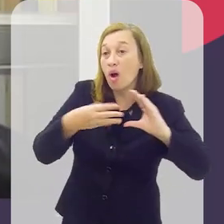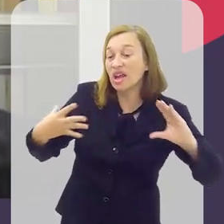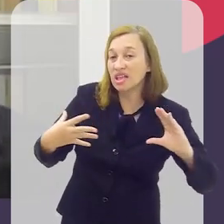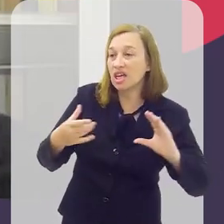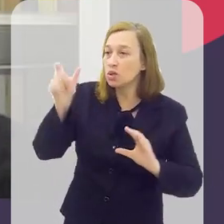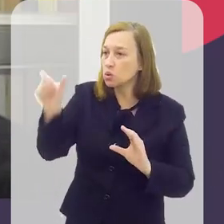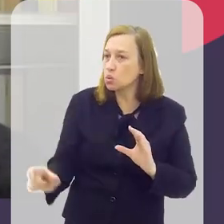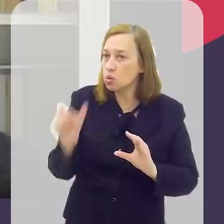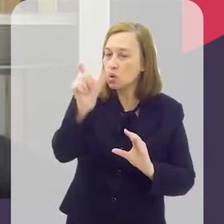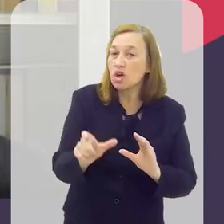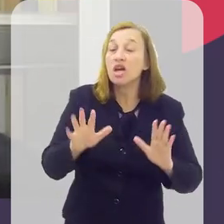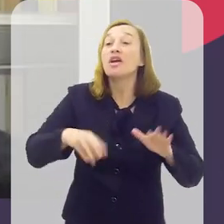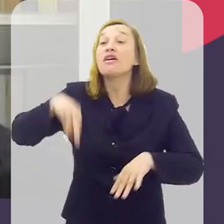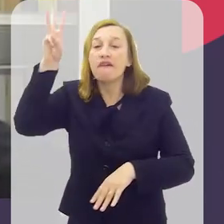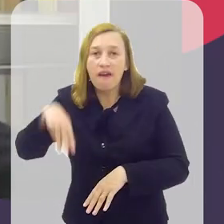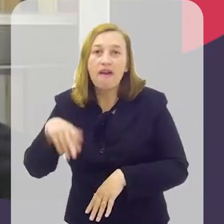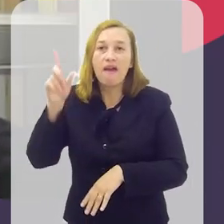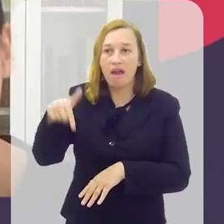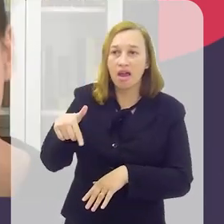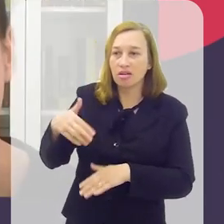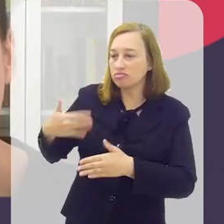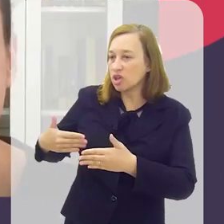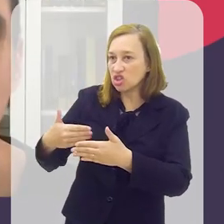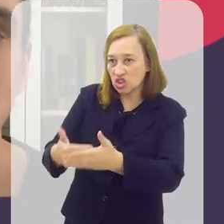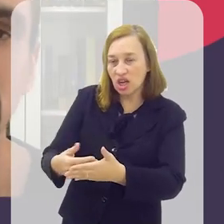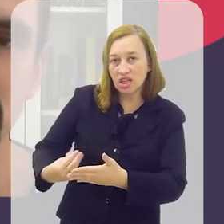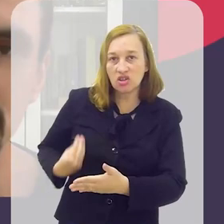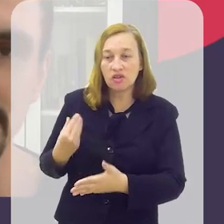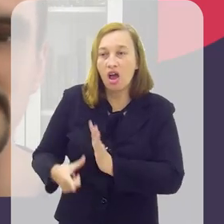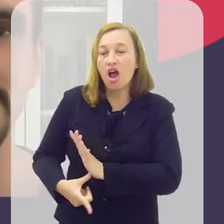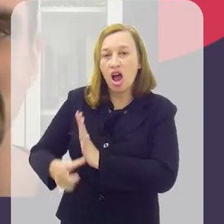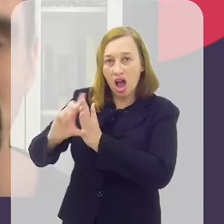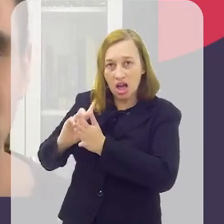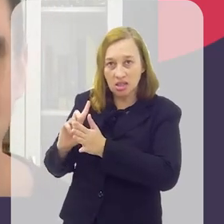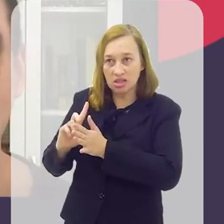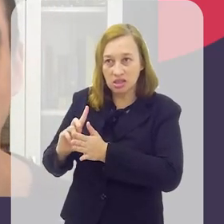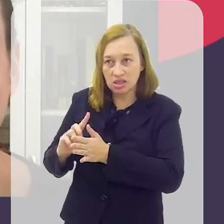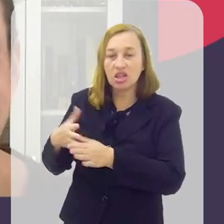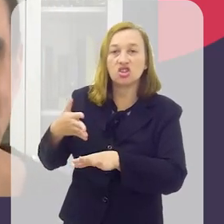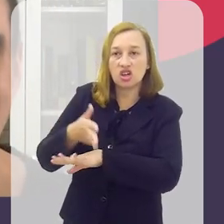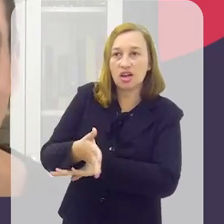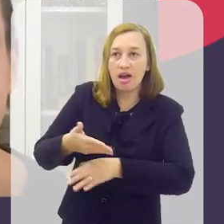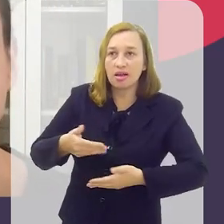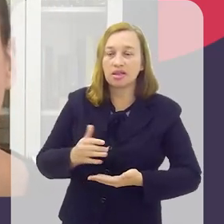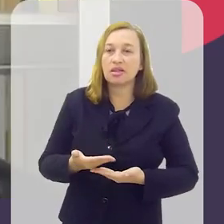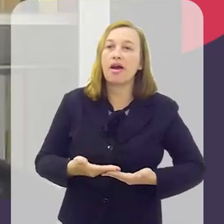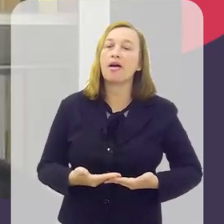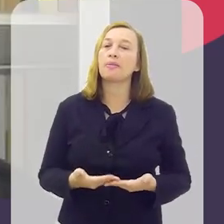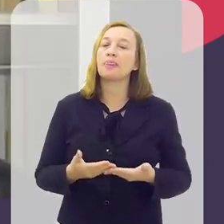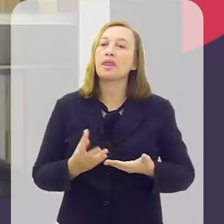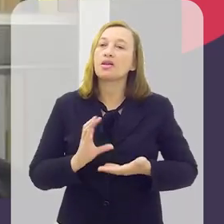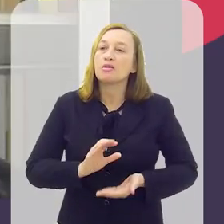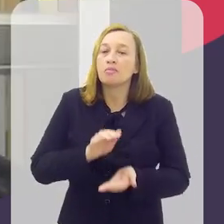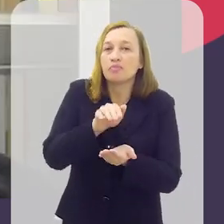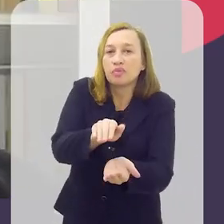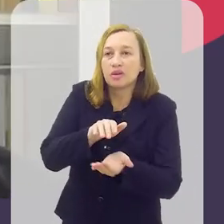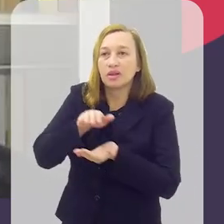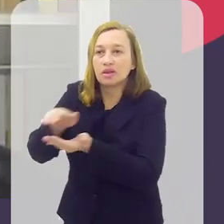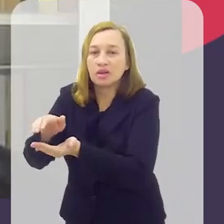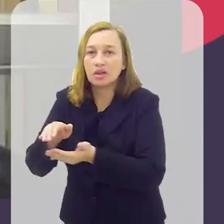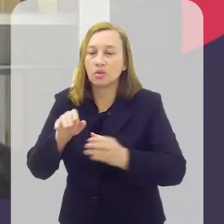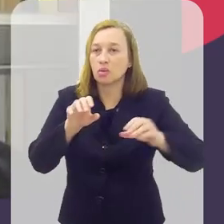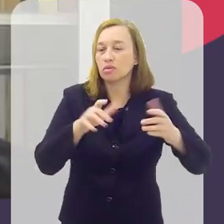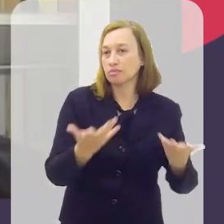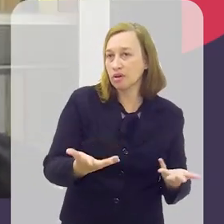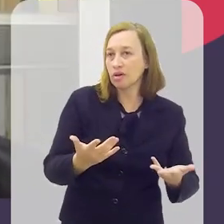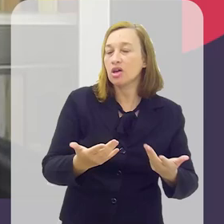entregadores, quem eram essas pessoas, quais eram as suas trajetórias antes da chegada nas entregas, na atividade de entrega. E